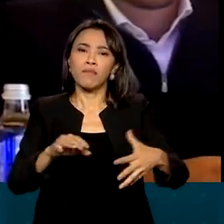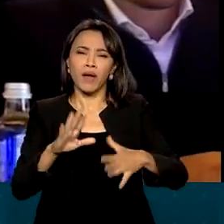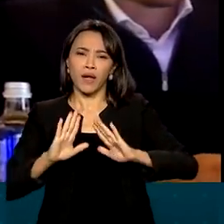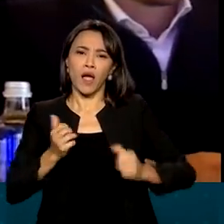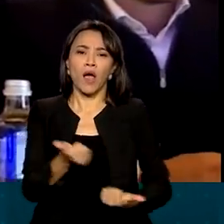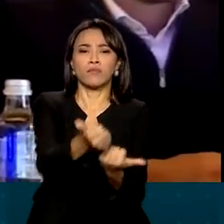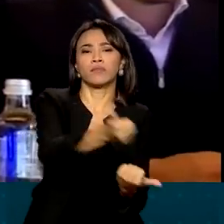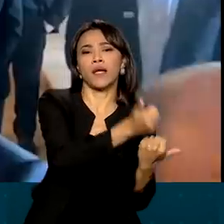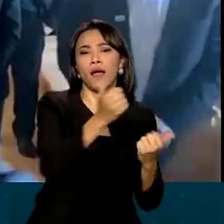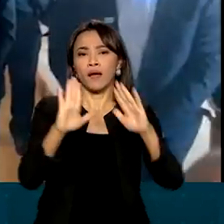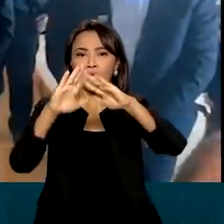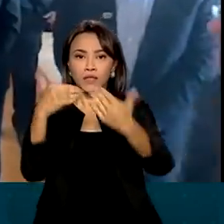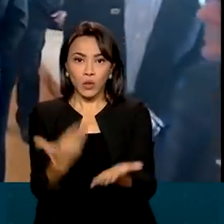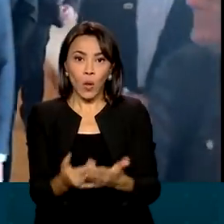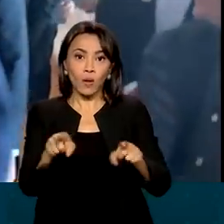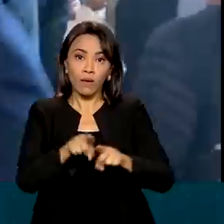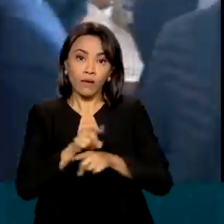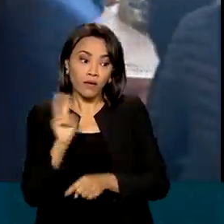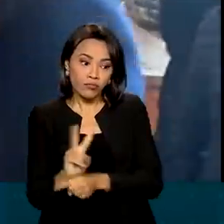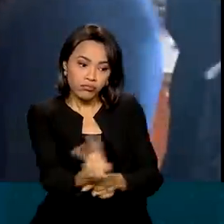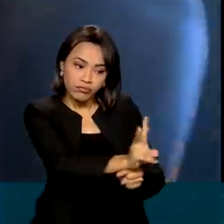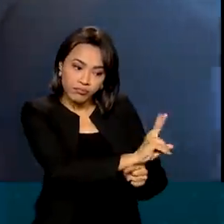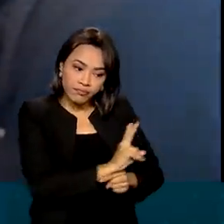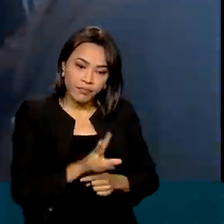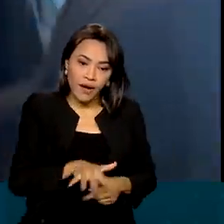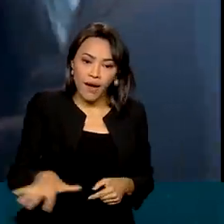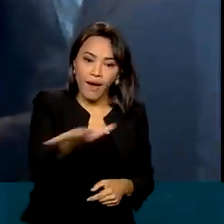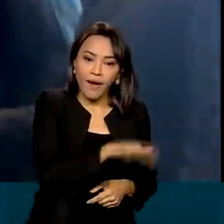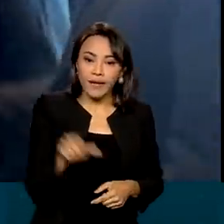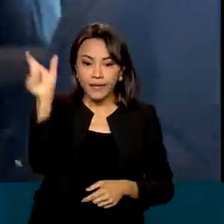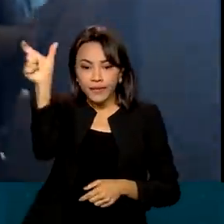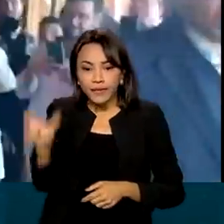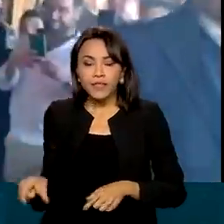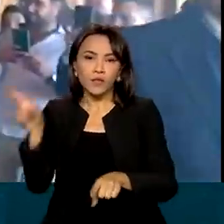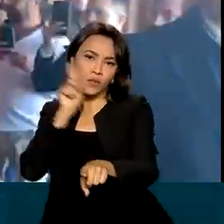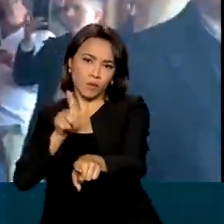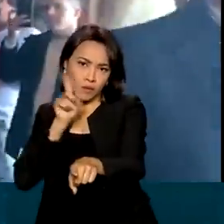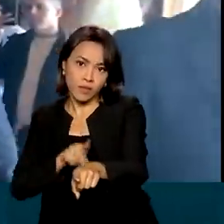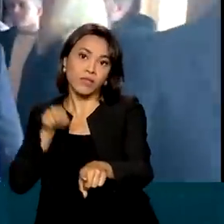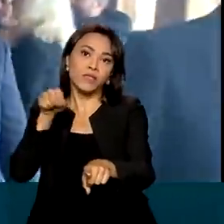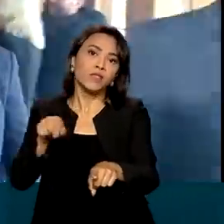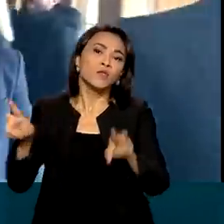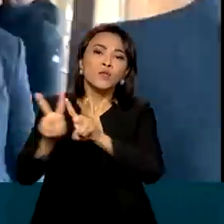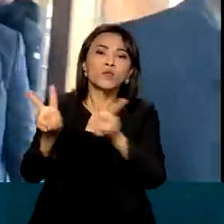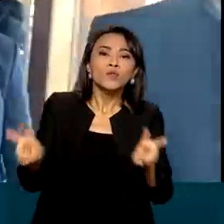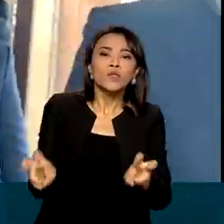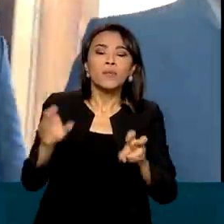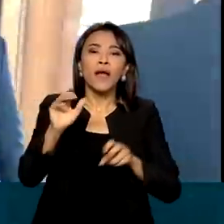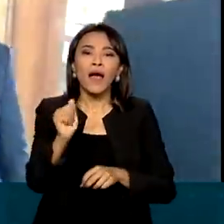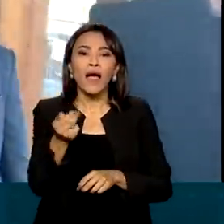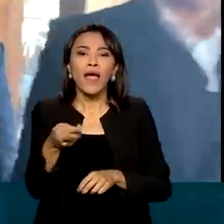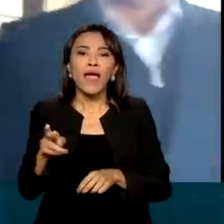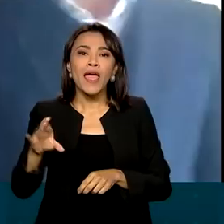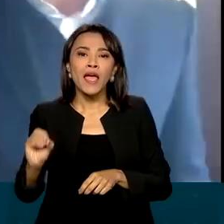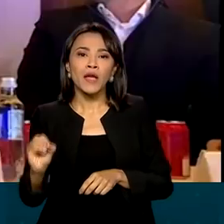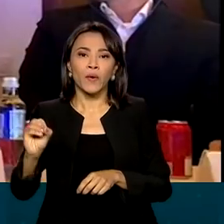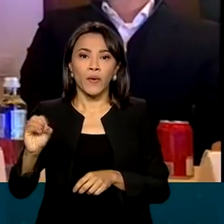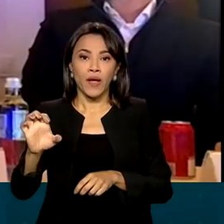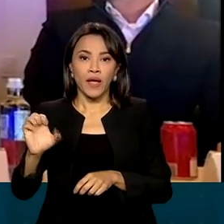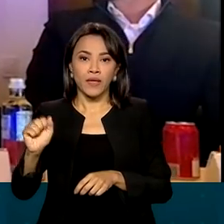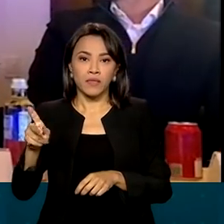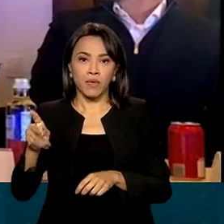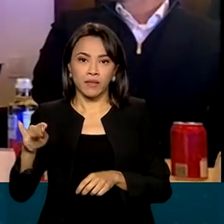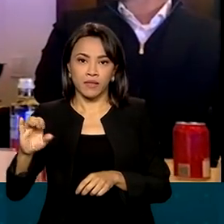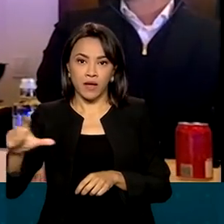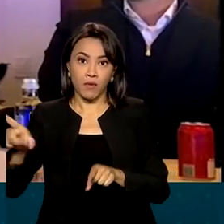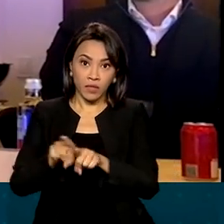ambiental da região. O dono da SpaceX, fabricante norte-americana de sistemas aeroespaciais e de comunicações, se